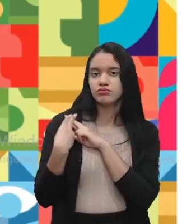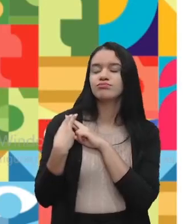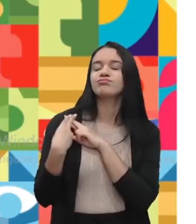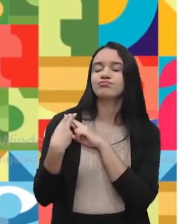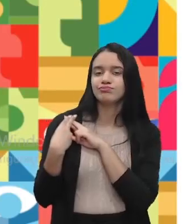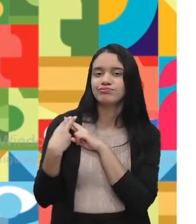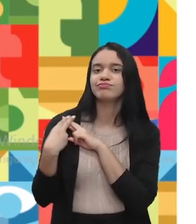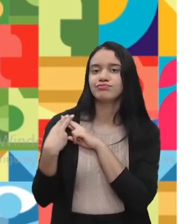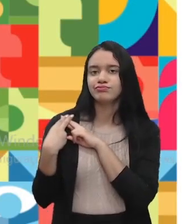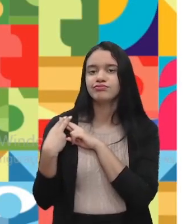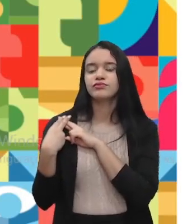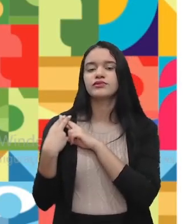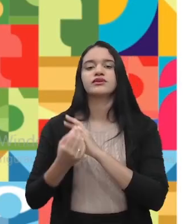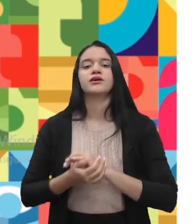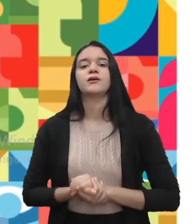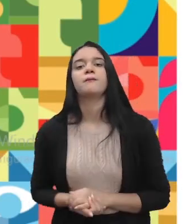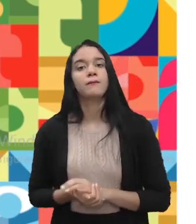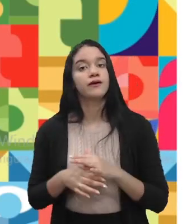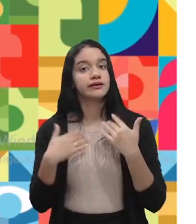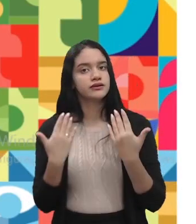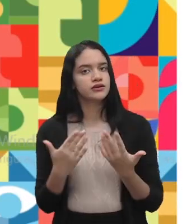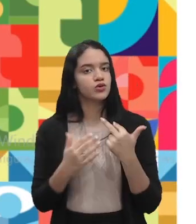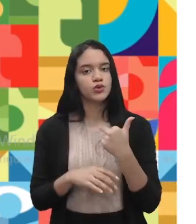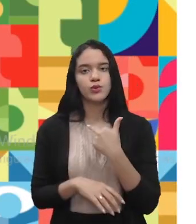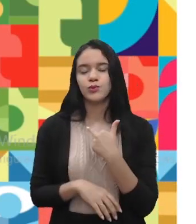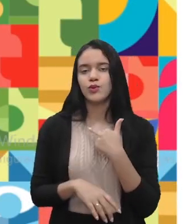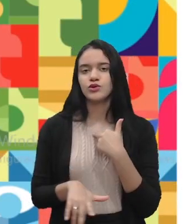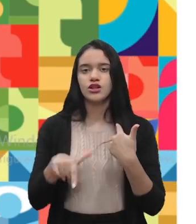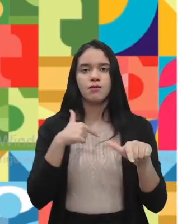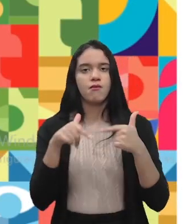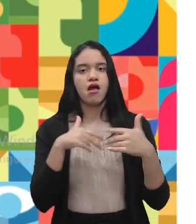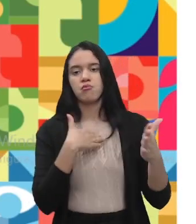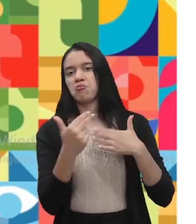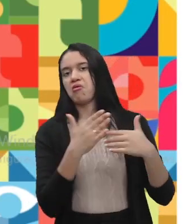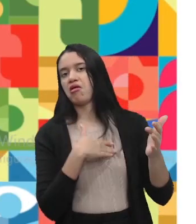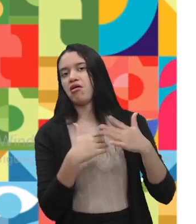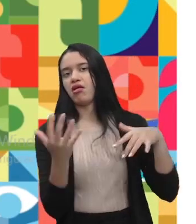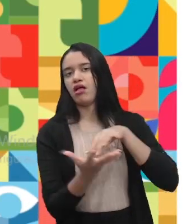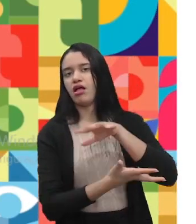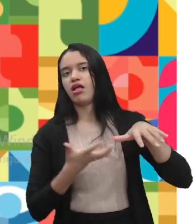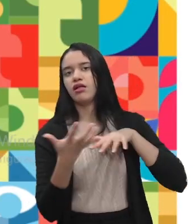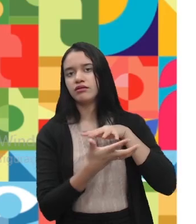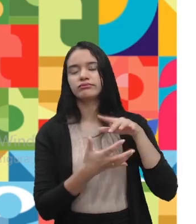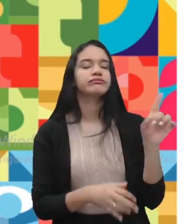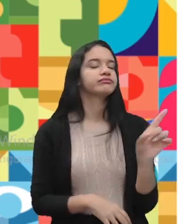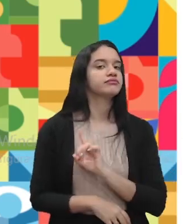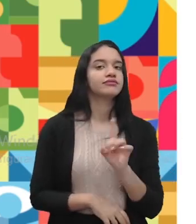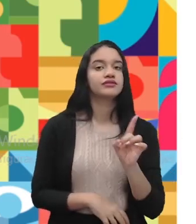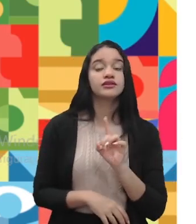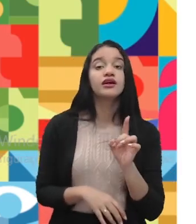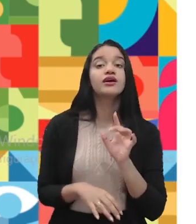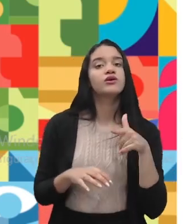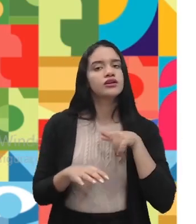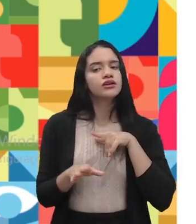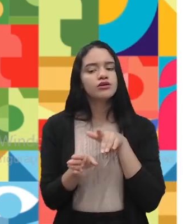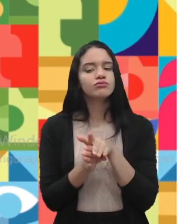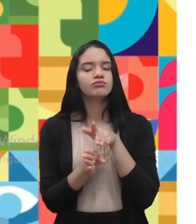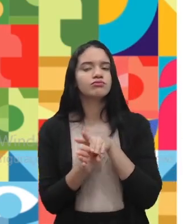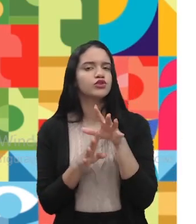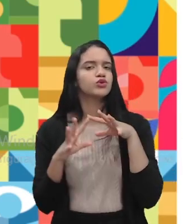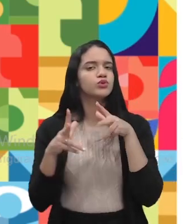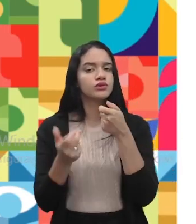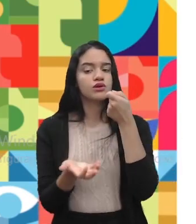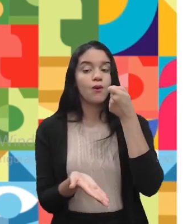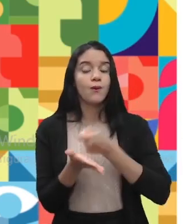É essa empresa que é responsável. Então, eles não podem trabalhar de qualquer jeito. A gente tem que passar também todas as orientações e